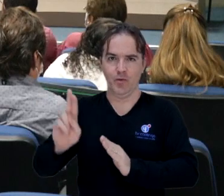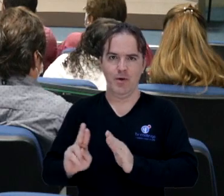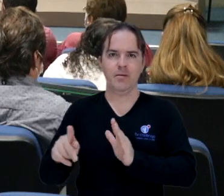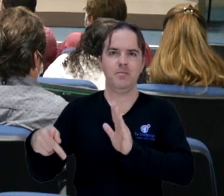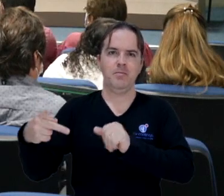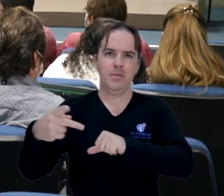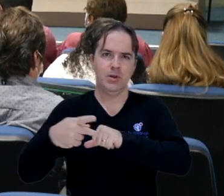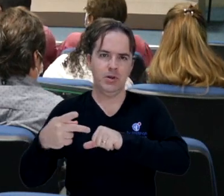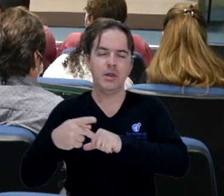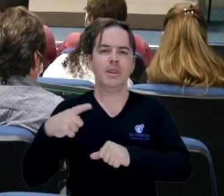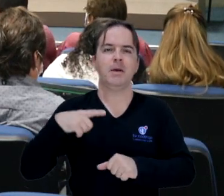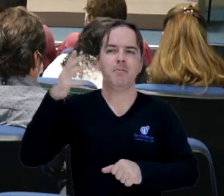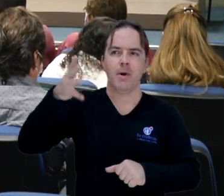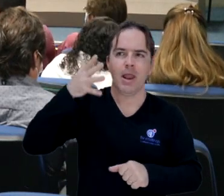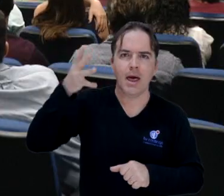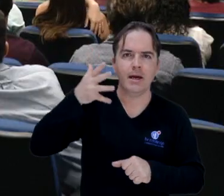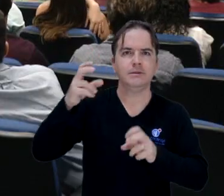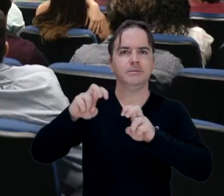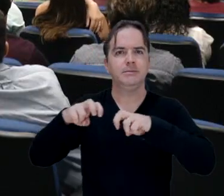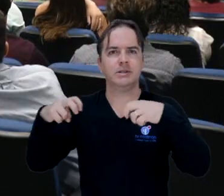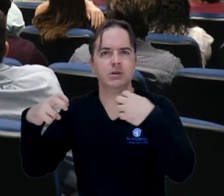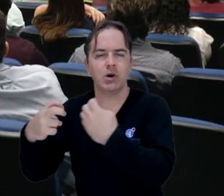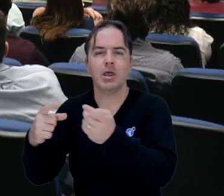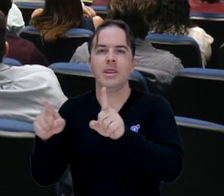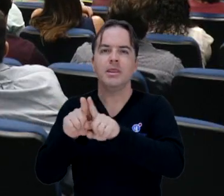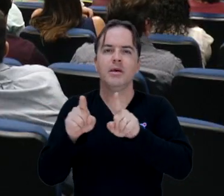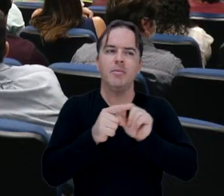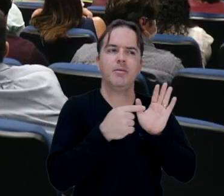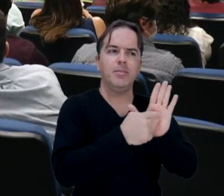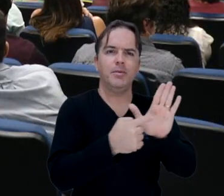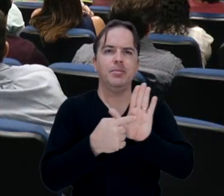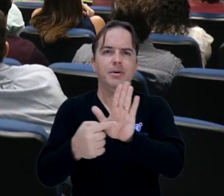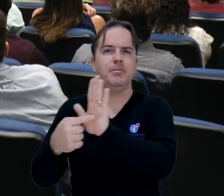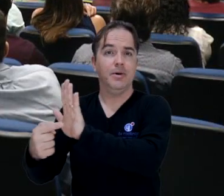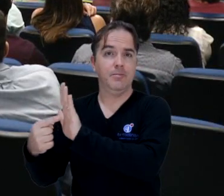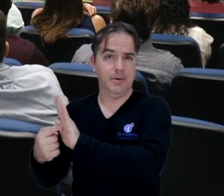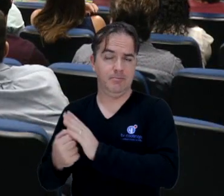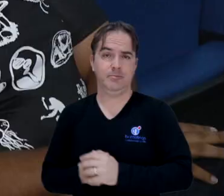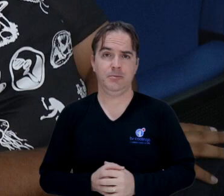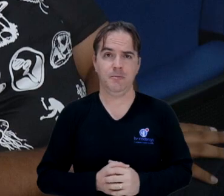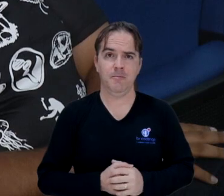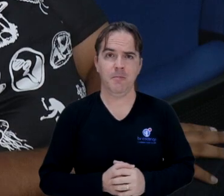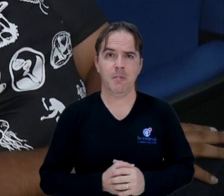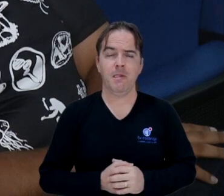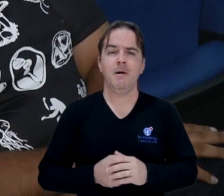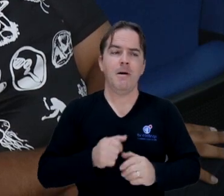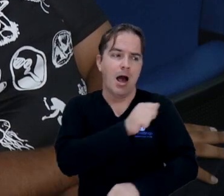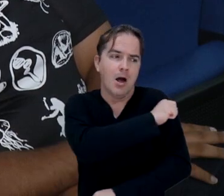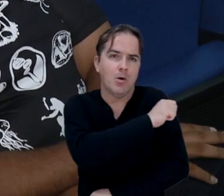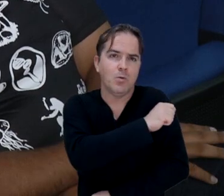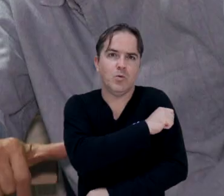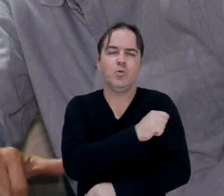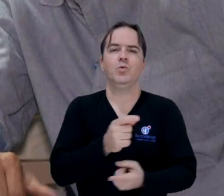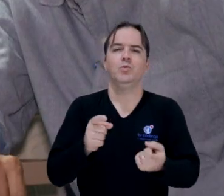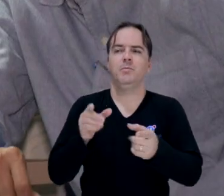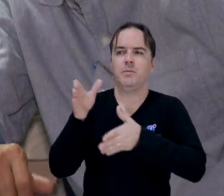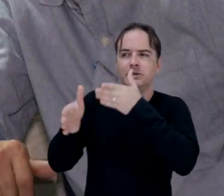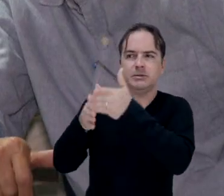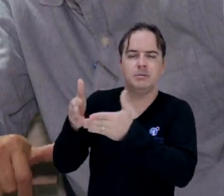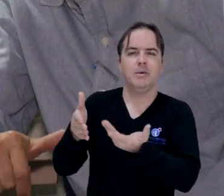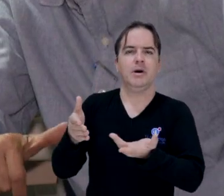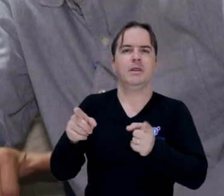Petrolina contou com palestras, mesa redonda e apresentação de trabalhos, com a participação de estudantes,